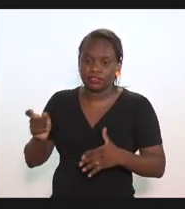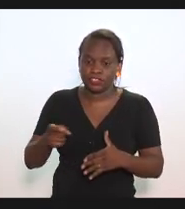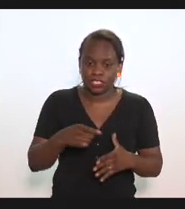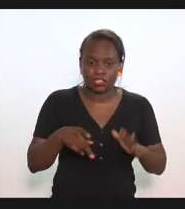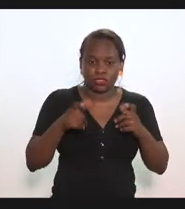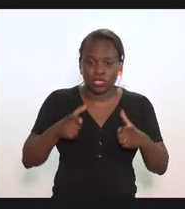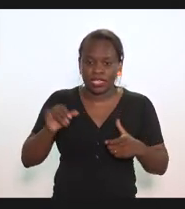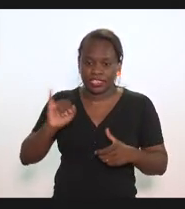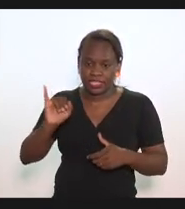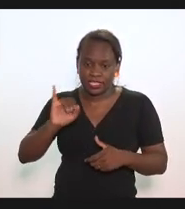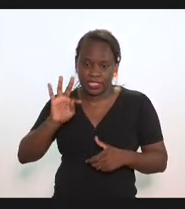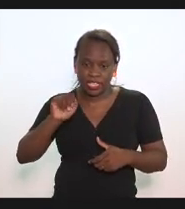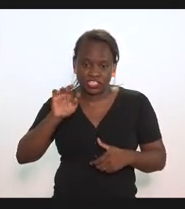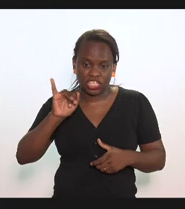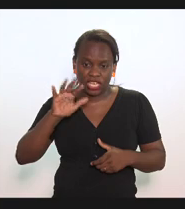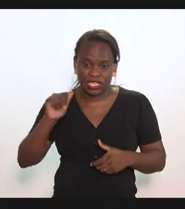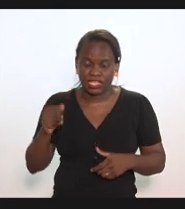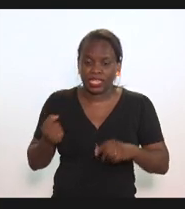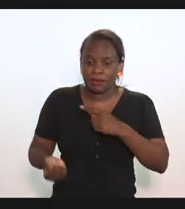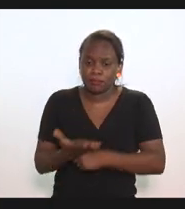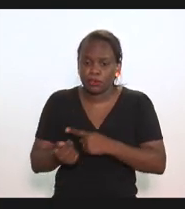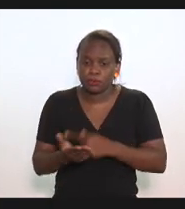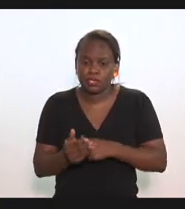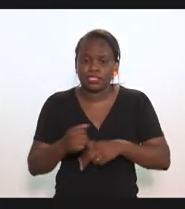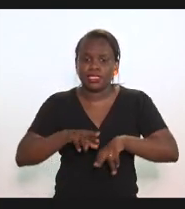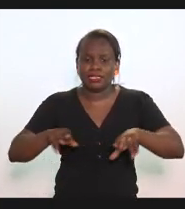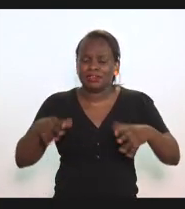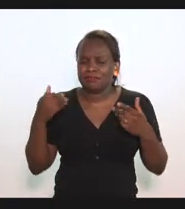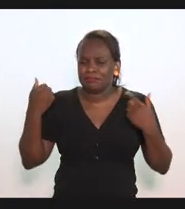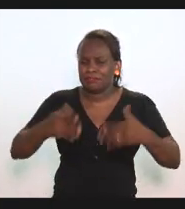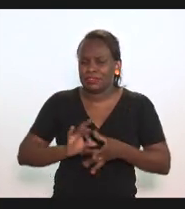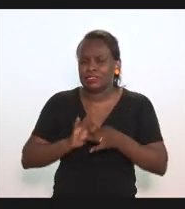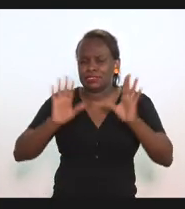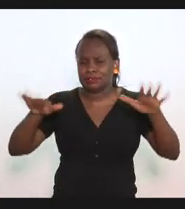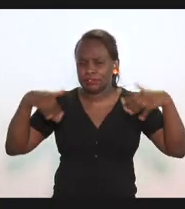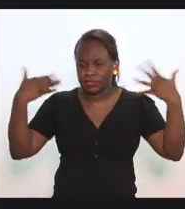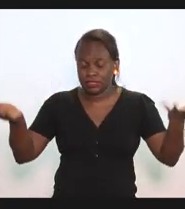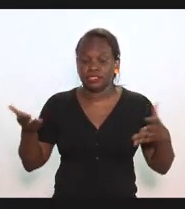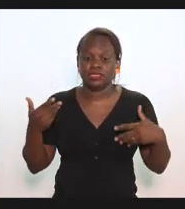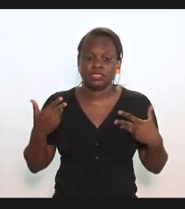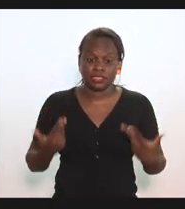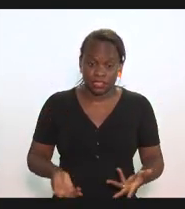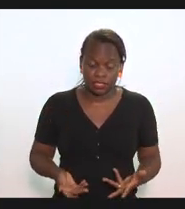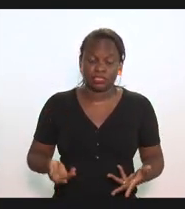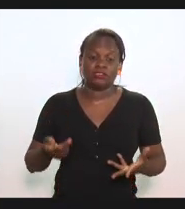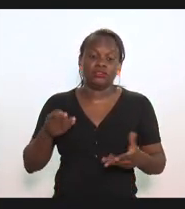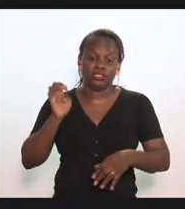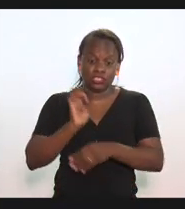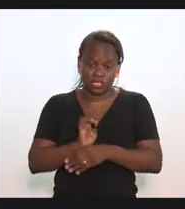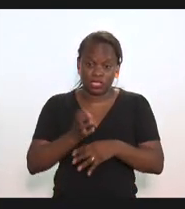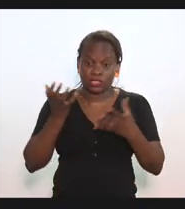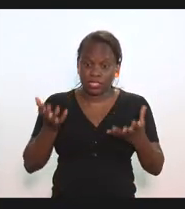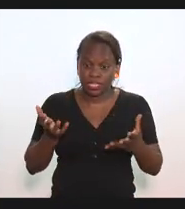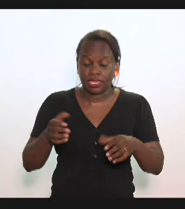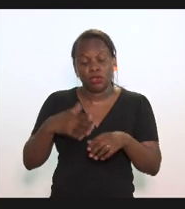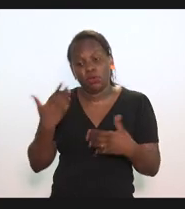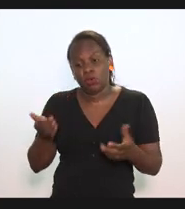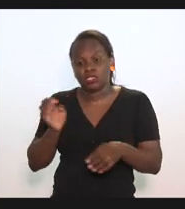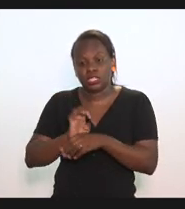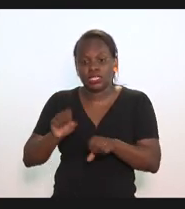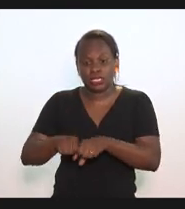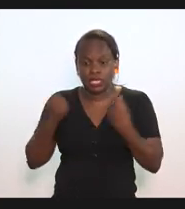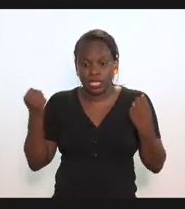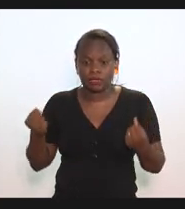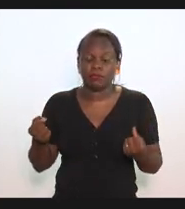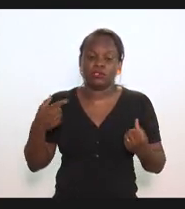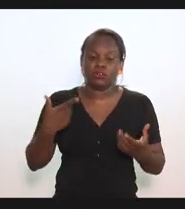Itatiaia a corrupção lá come solta ou seja e quando o Estado quebra o Estado deixa de